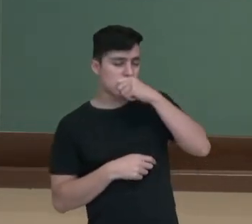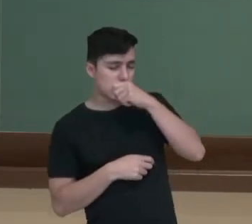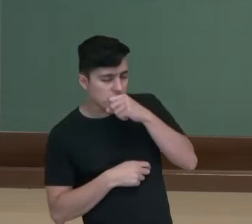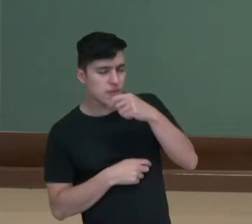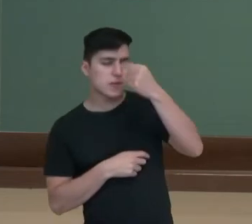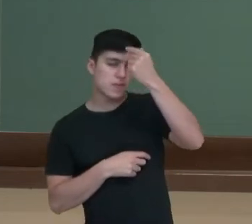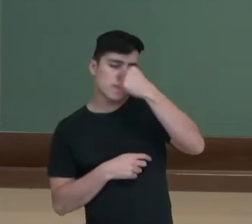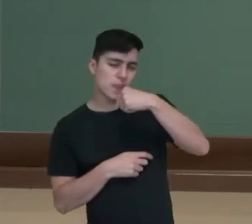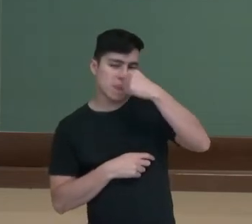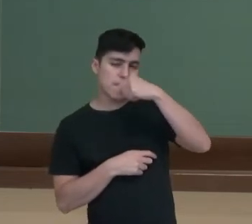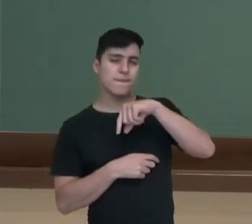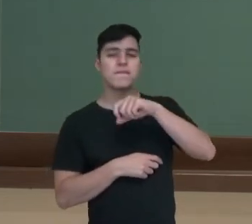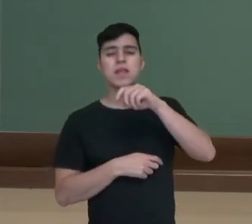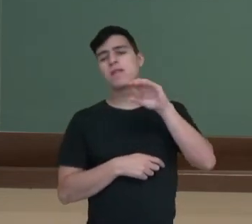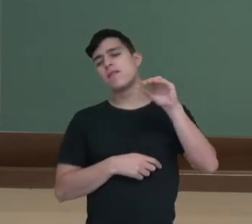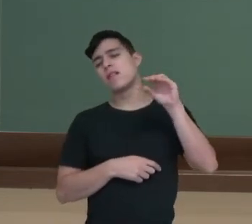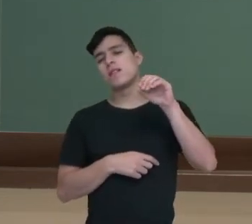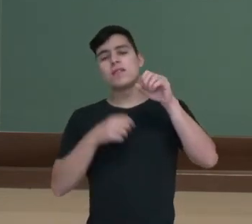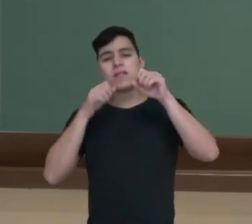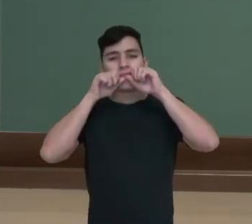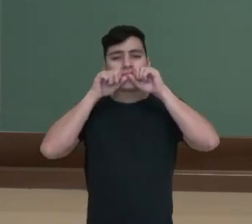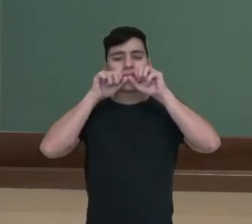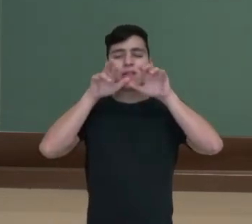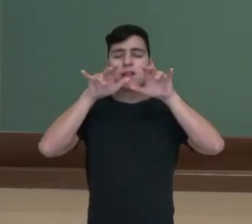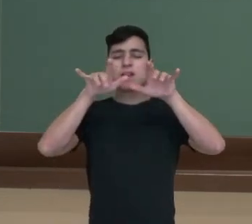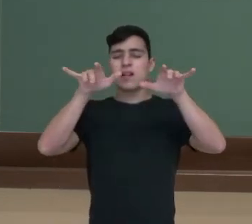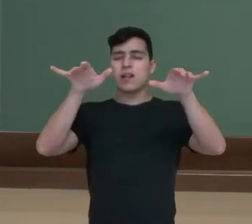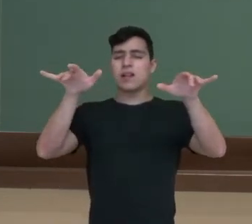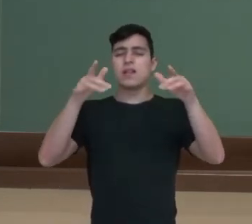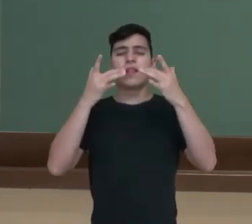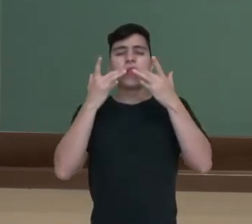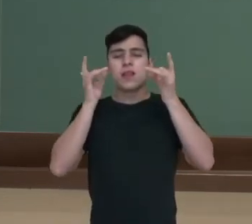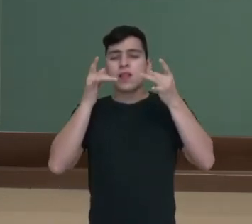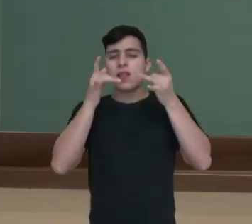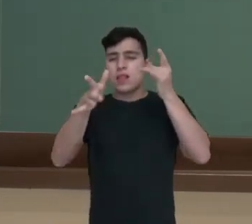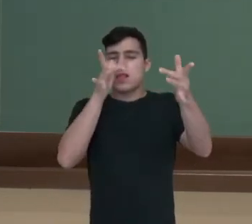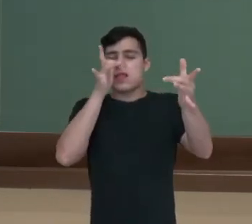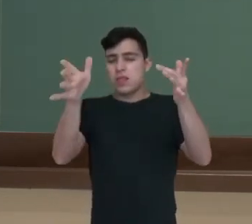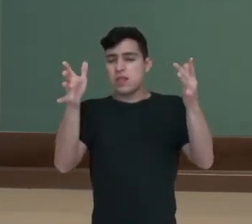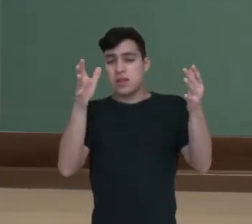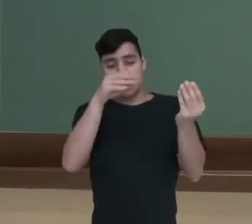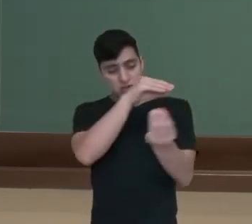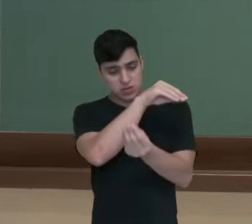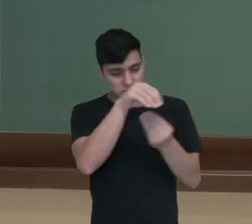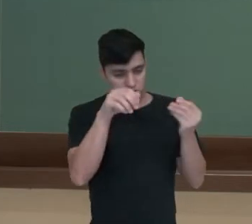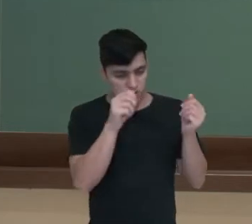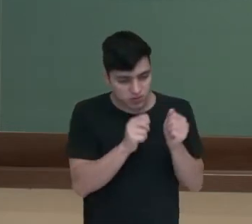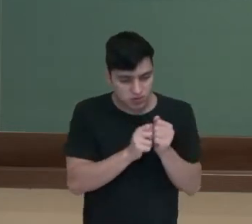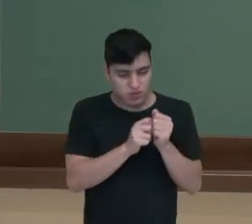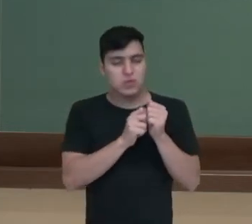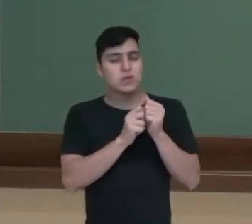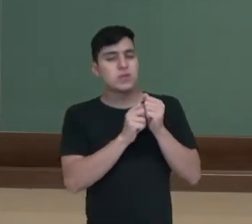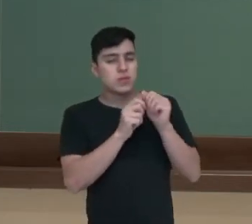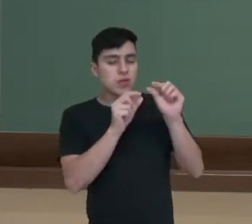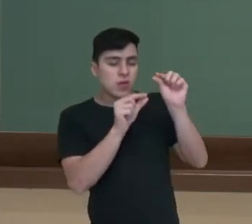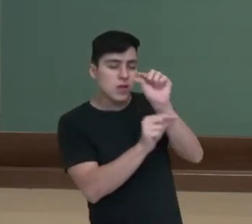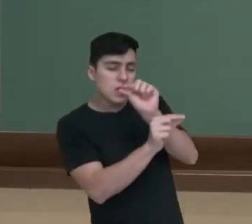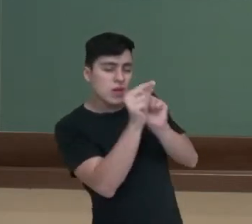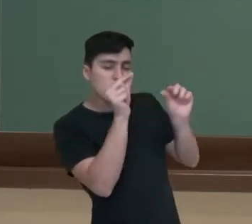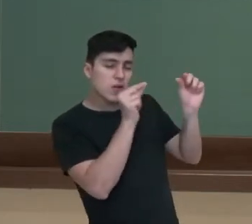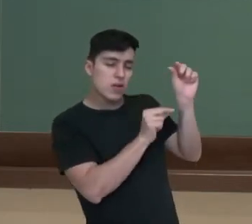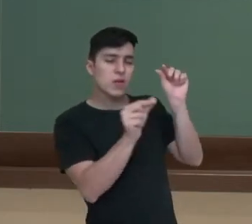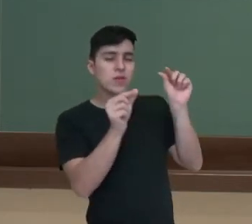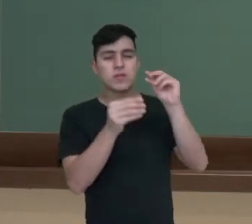partículas de saliva são expelidas, saem do nosso corpo. E com elas, os micro-organismos podem ser